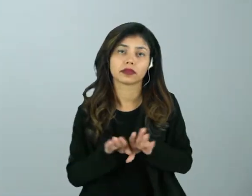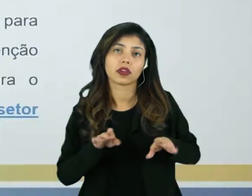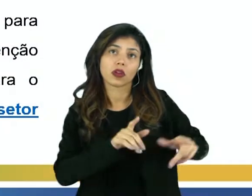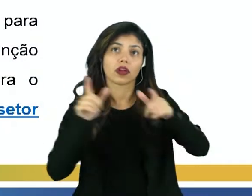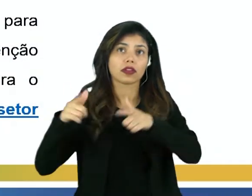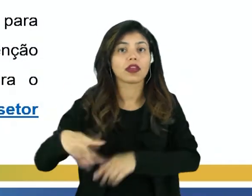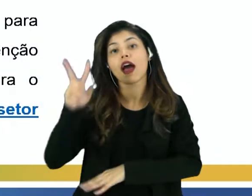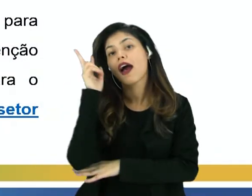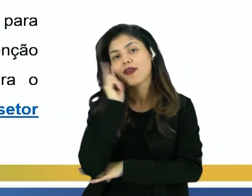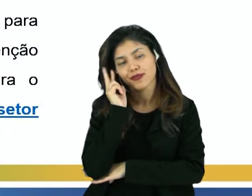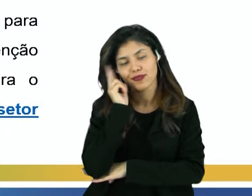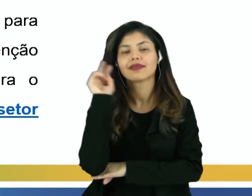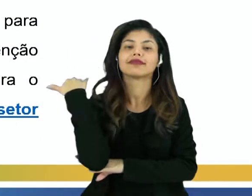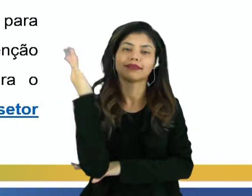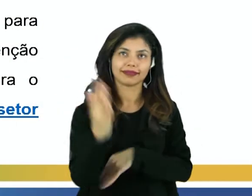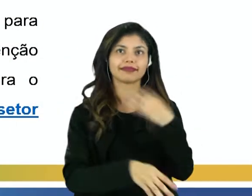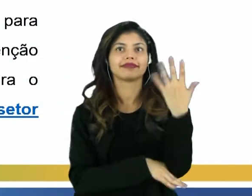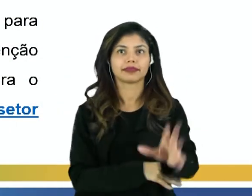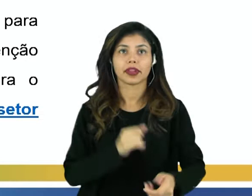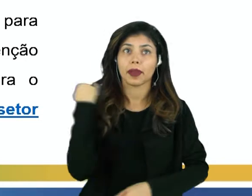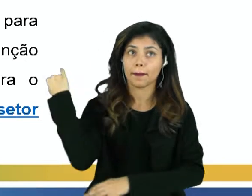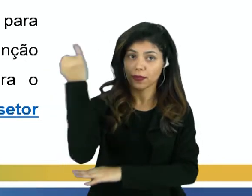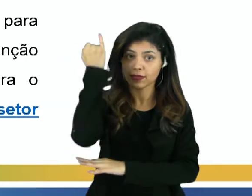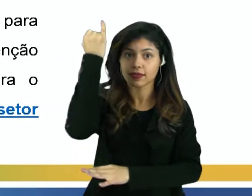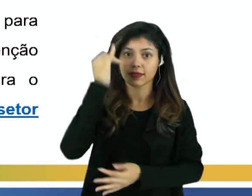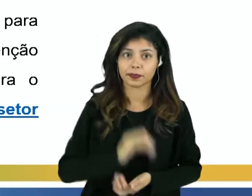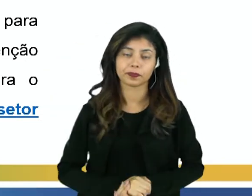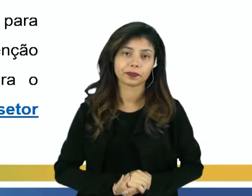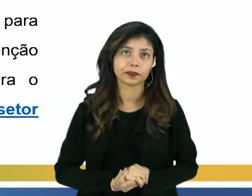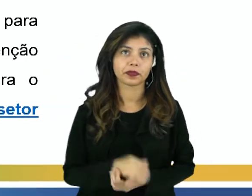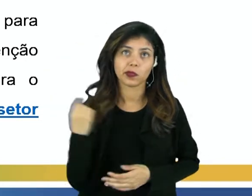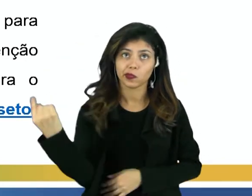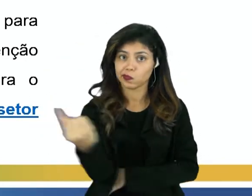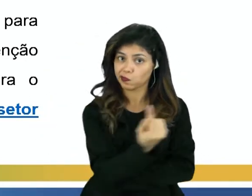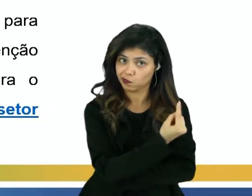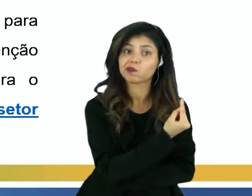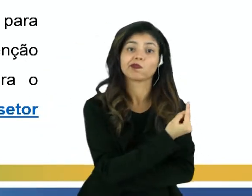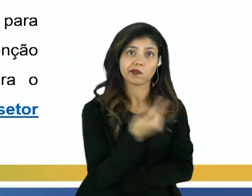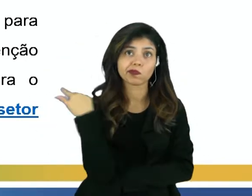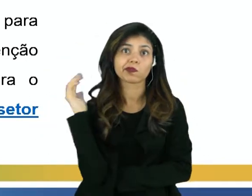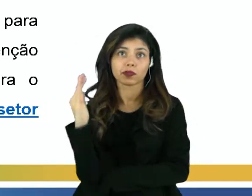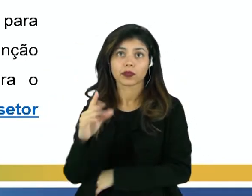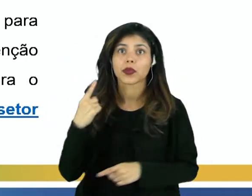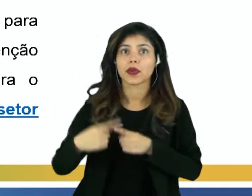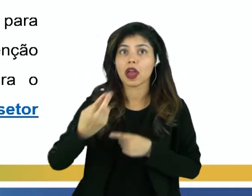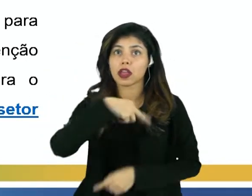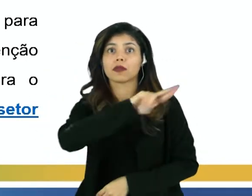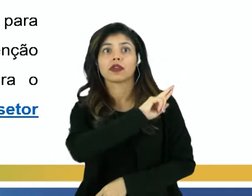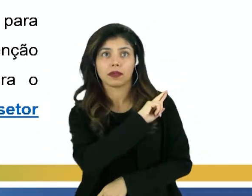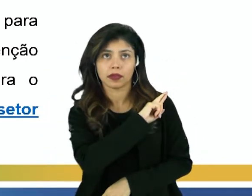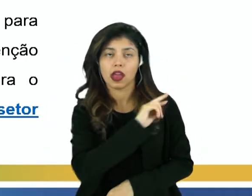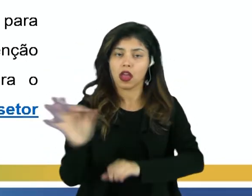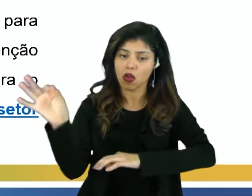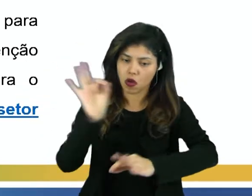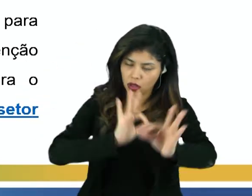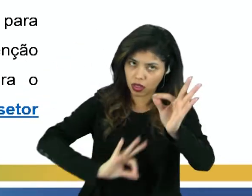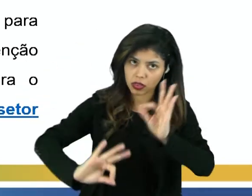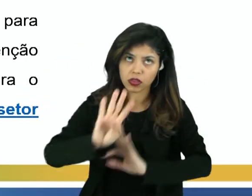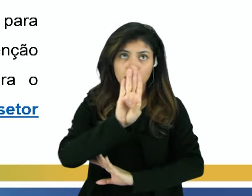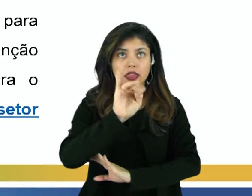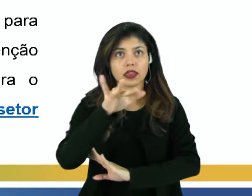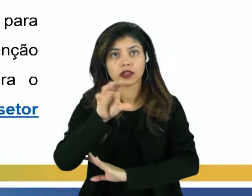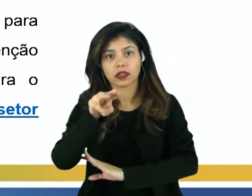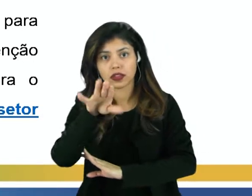elementos naturais de extrema importância para o meio natural, pois são responsáveis pela manutenção